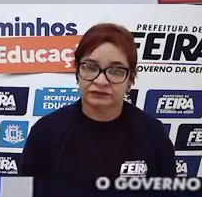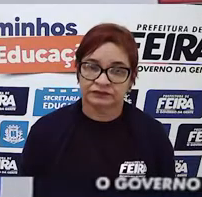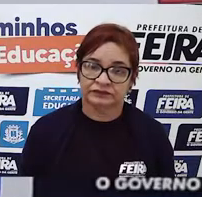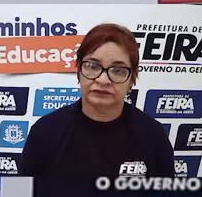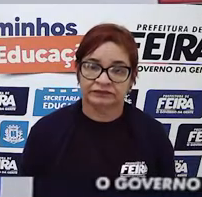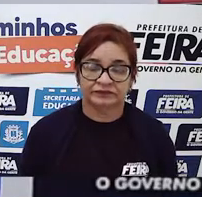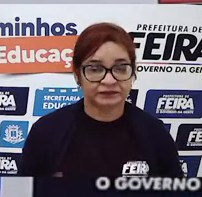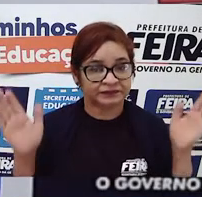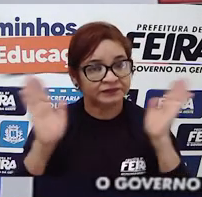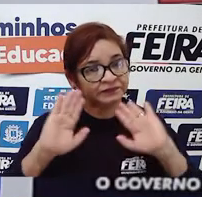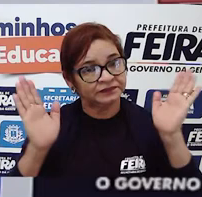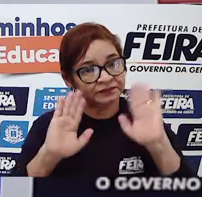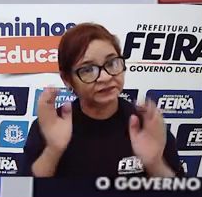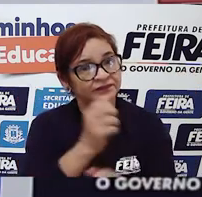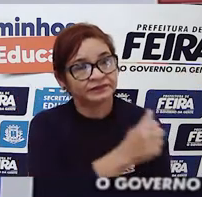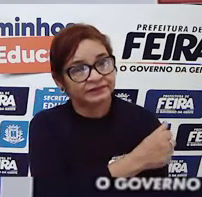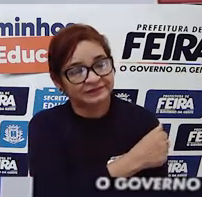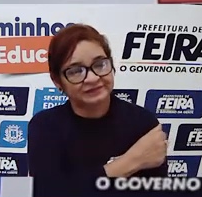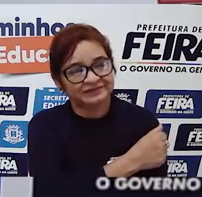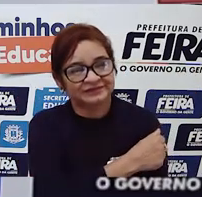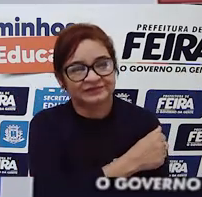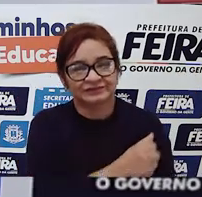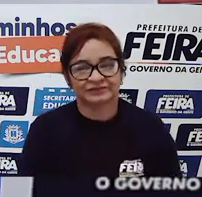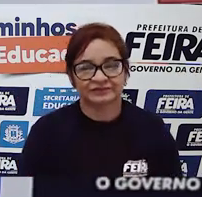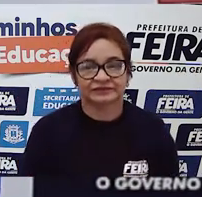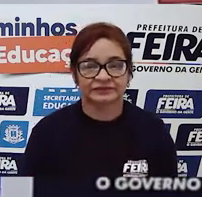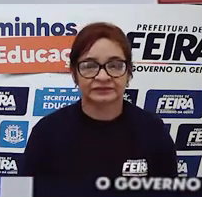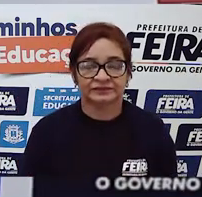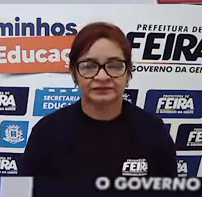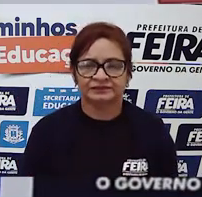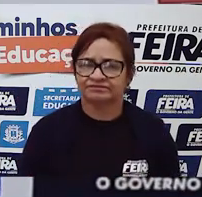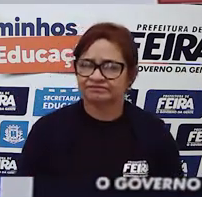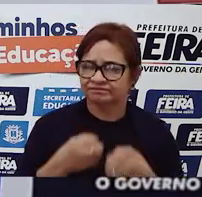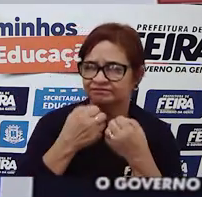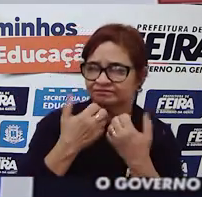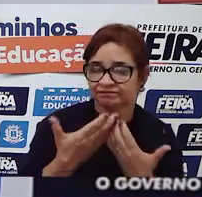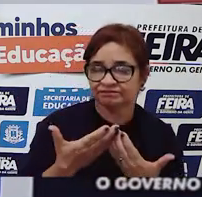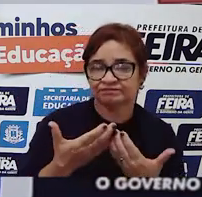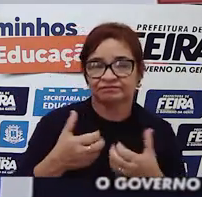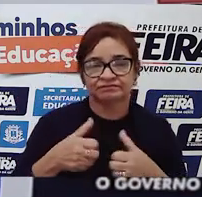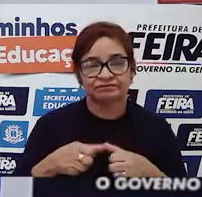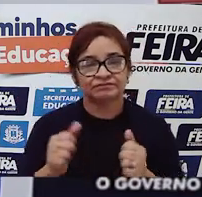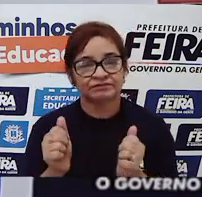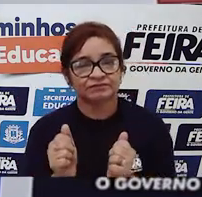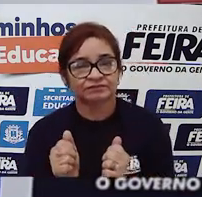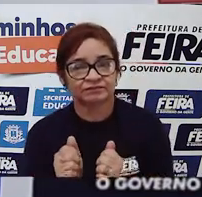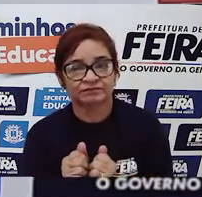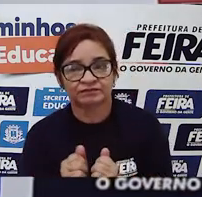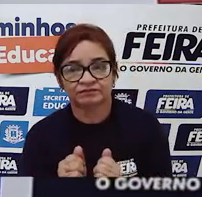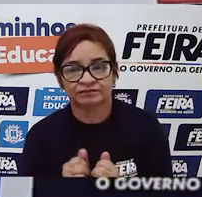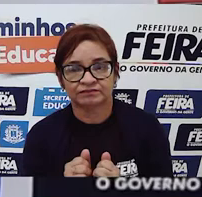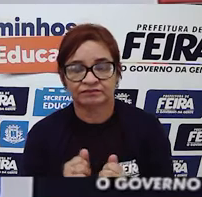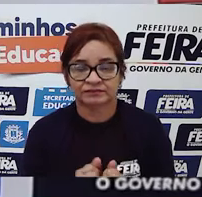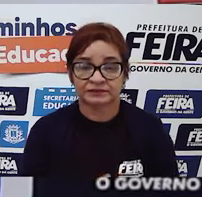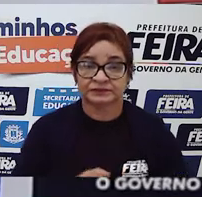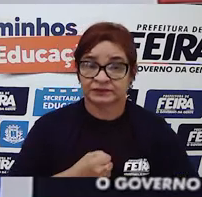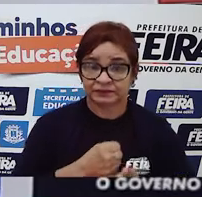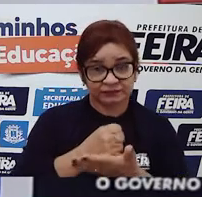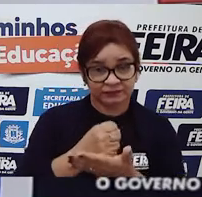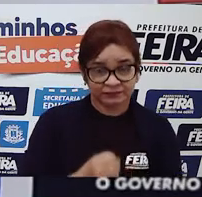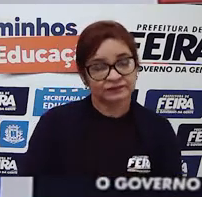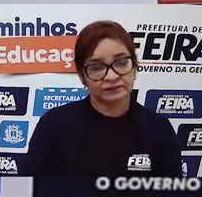Olá, estudantes. É uma grande satisfação estar com vocês, sabendo que estou contribuindo para que